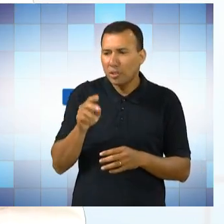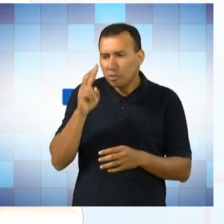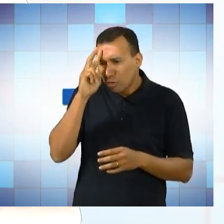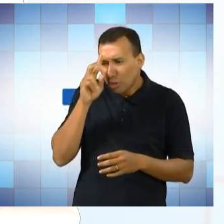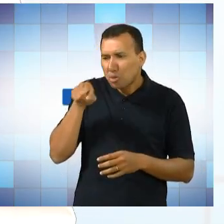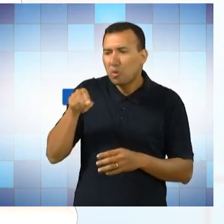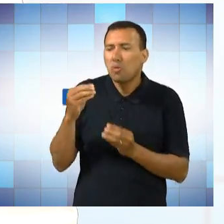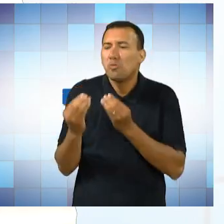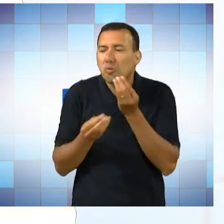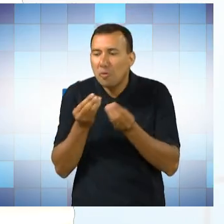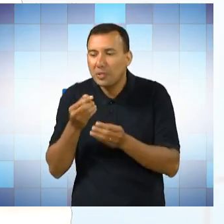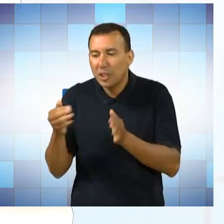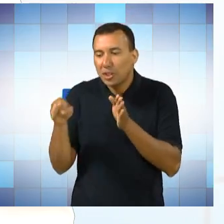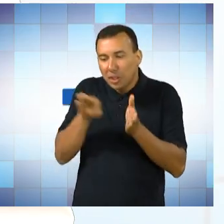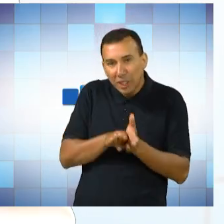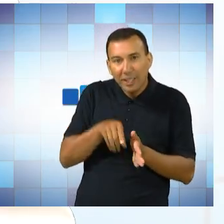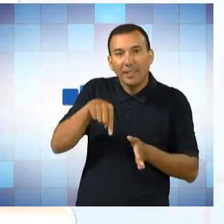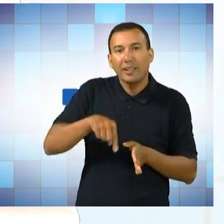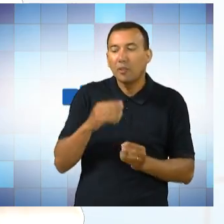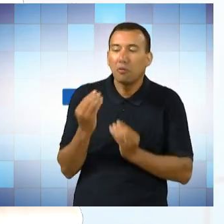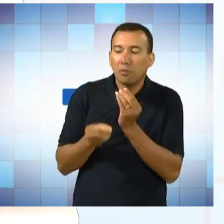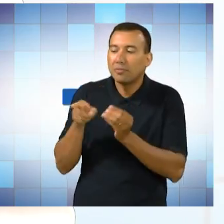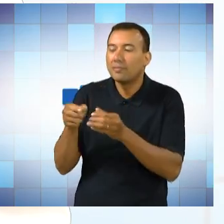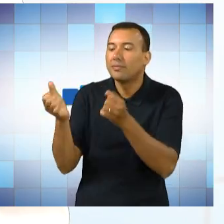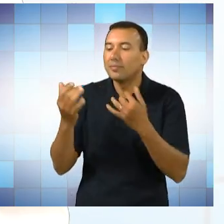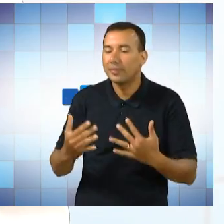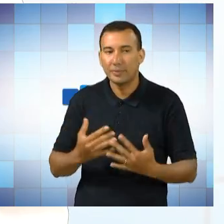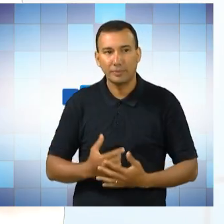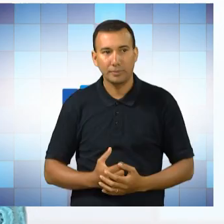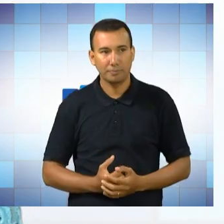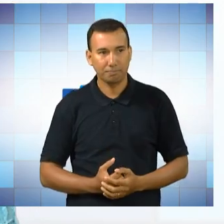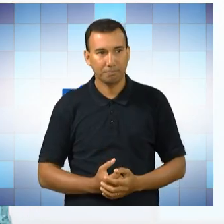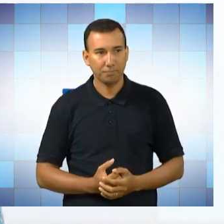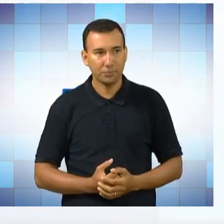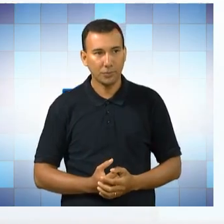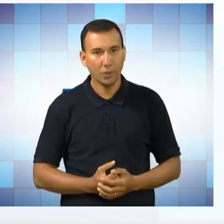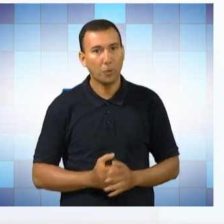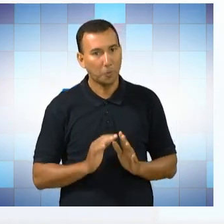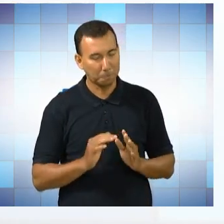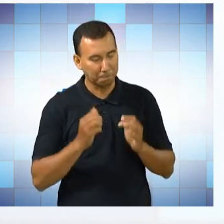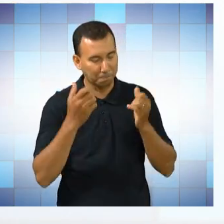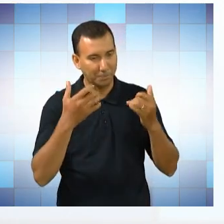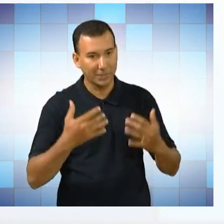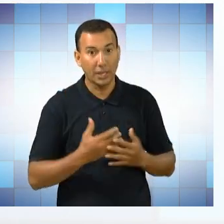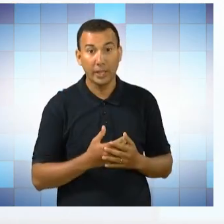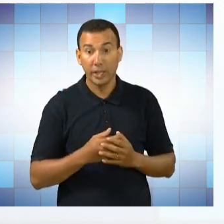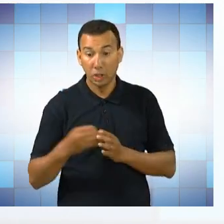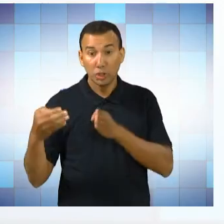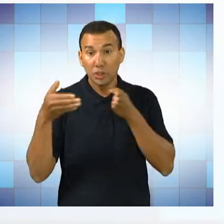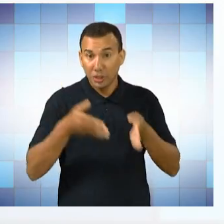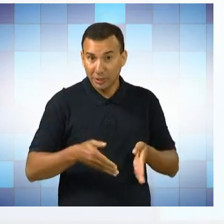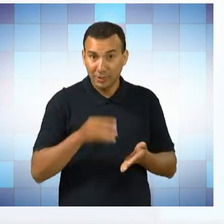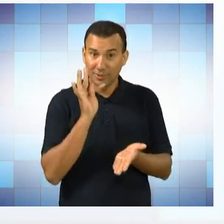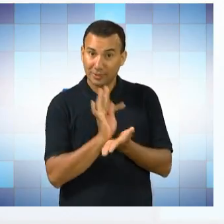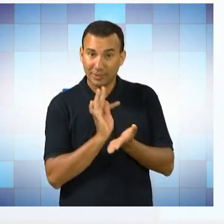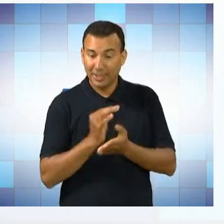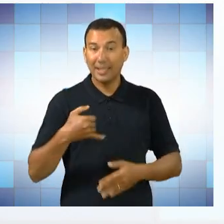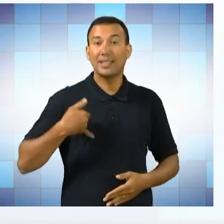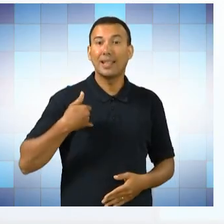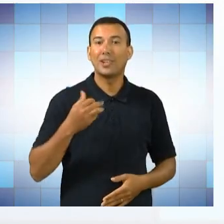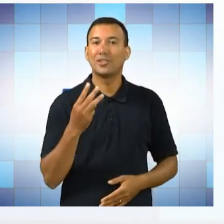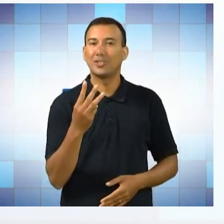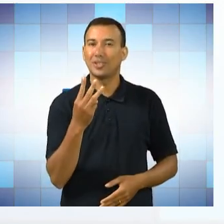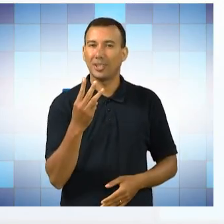chegou até aqui na nossa cidade de Terezina. Olha só, eu vim para Terezina com três anos de idade.